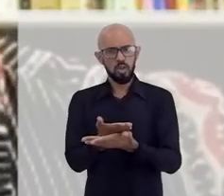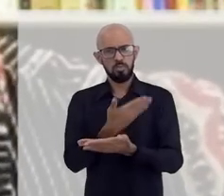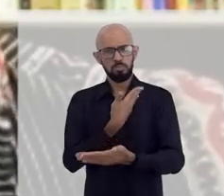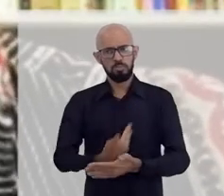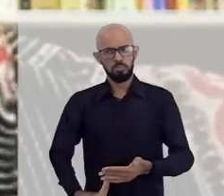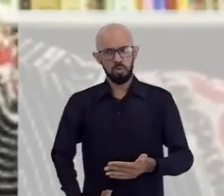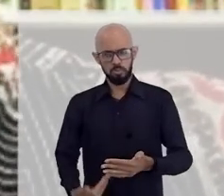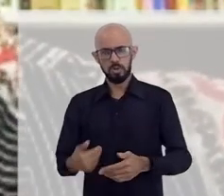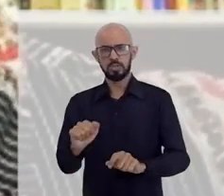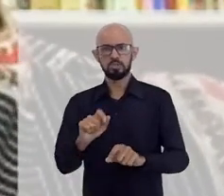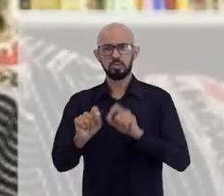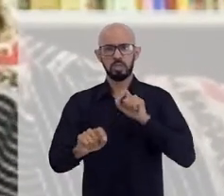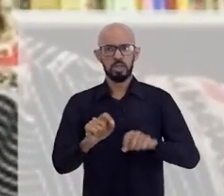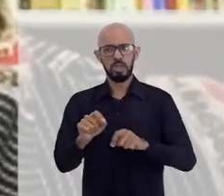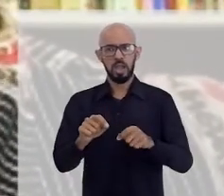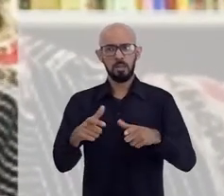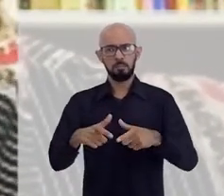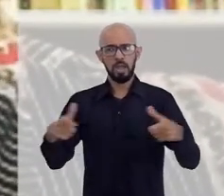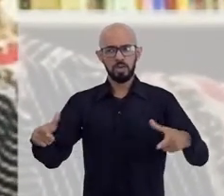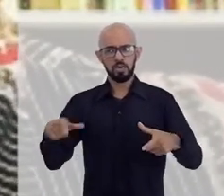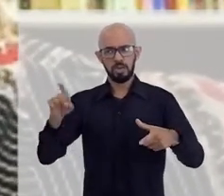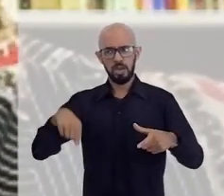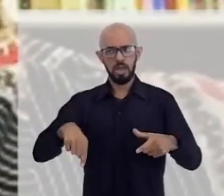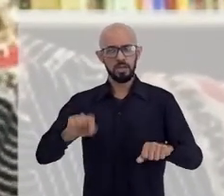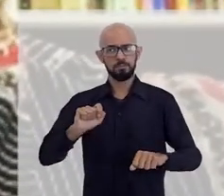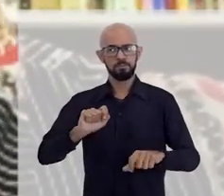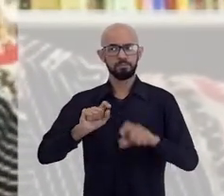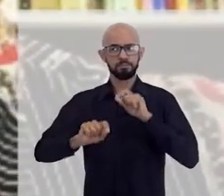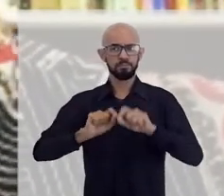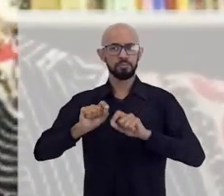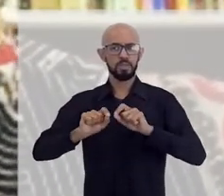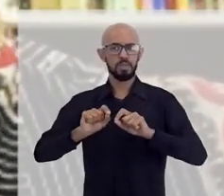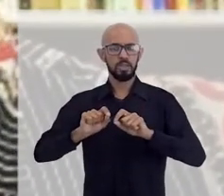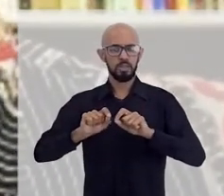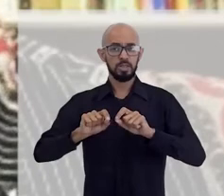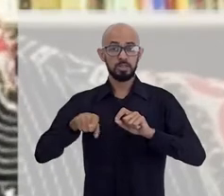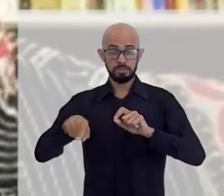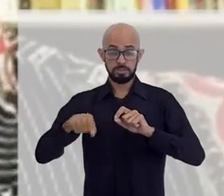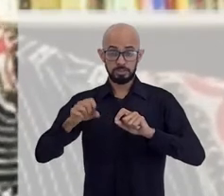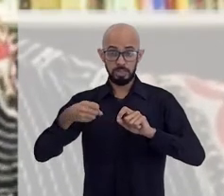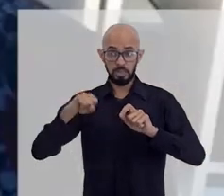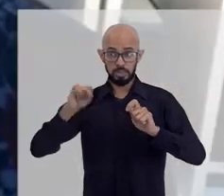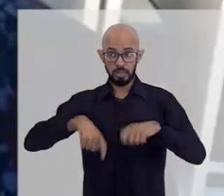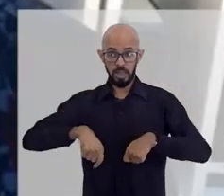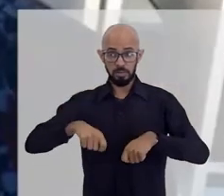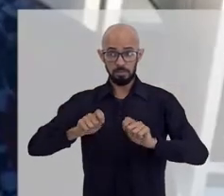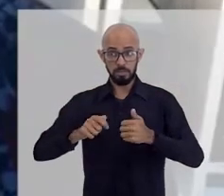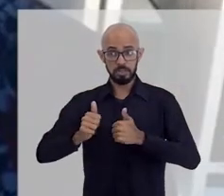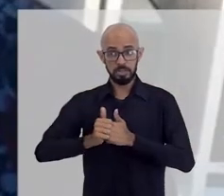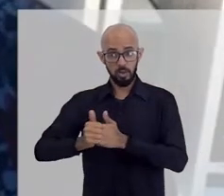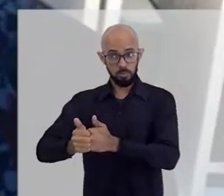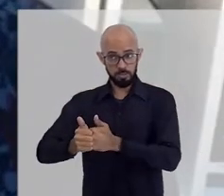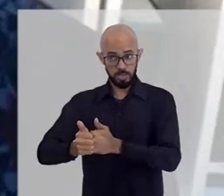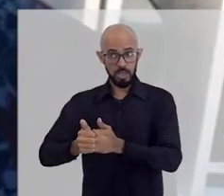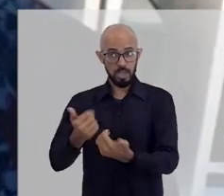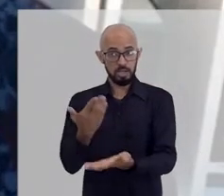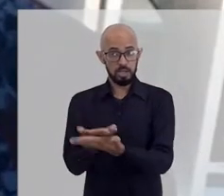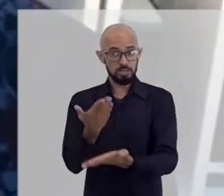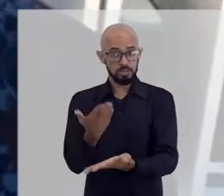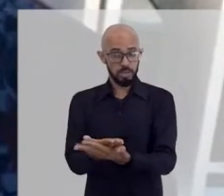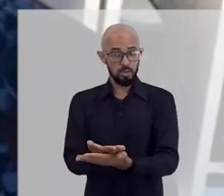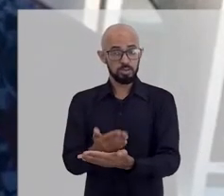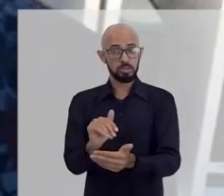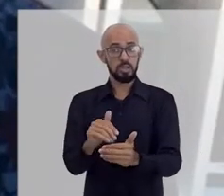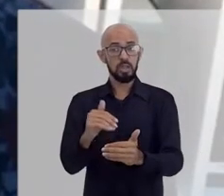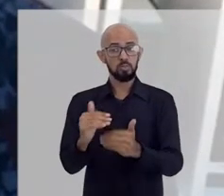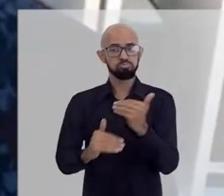originárias de escolas públicas. A grande maioria das pessoas... E a grande discussão era se essas pessoas teriam condições de acompanhar as aulas, de ter um desempenho